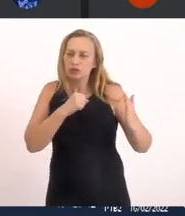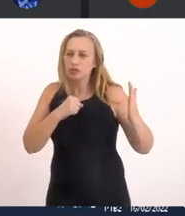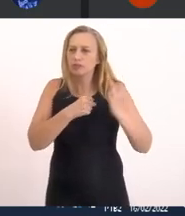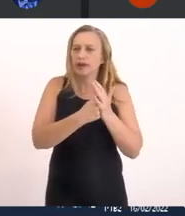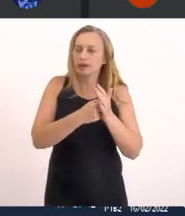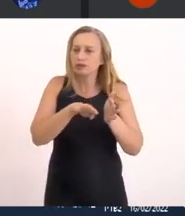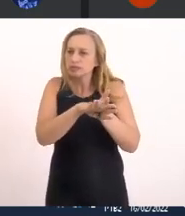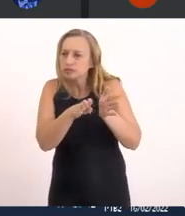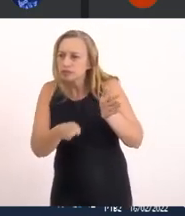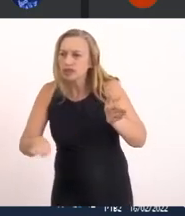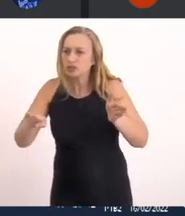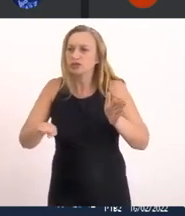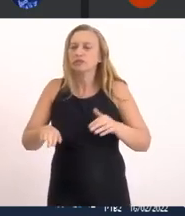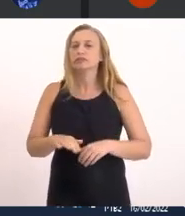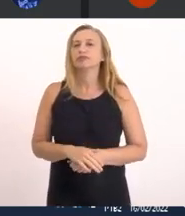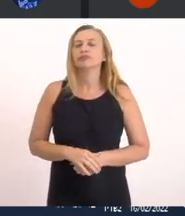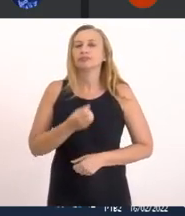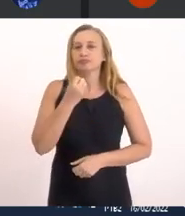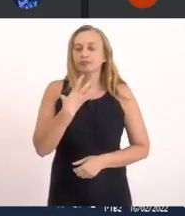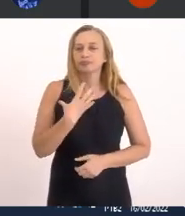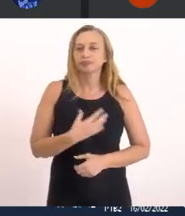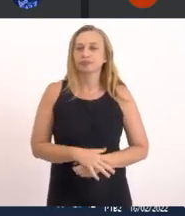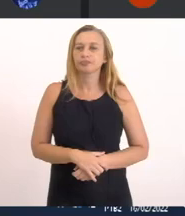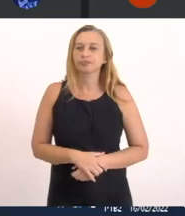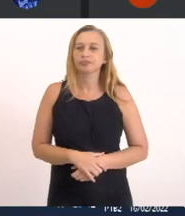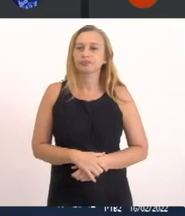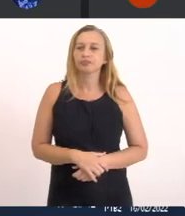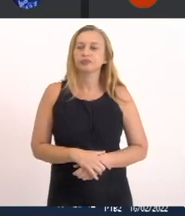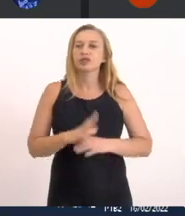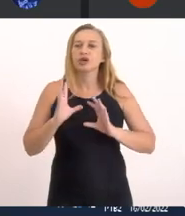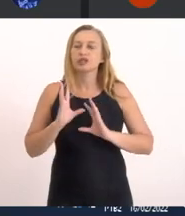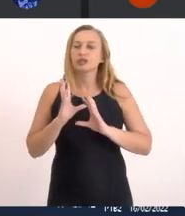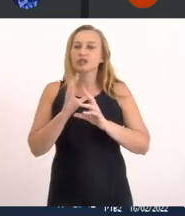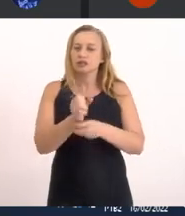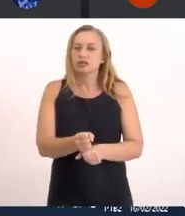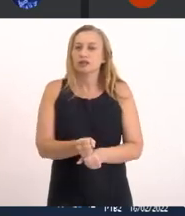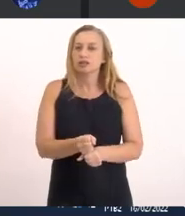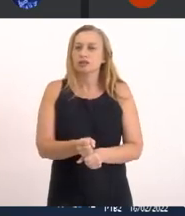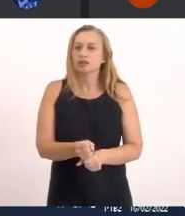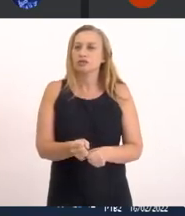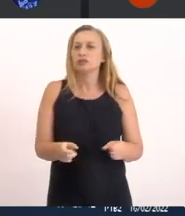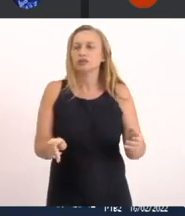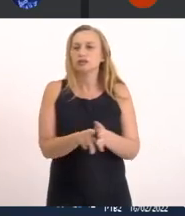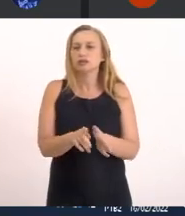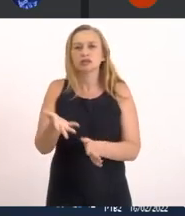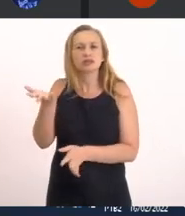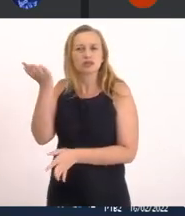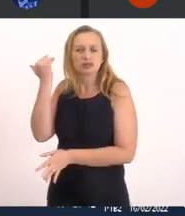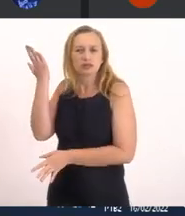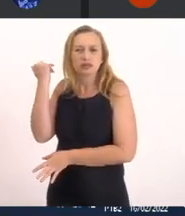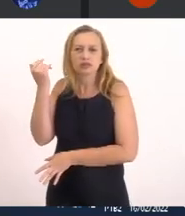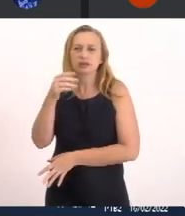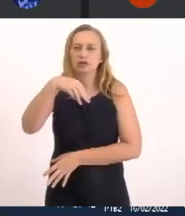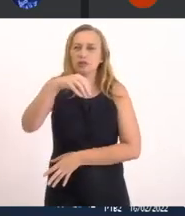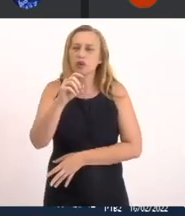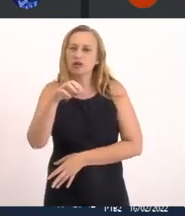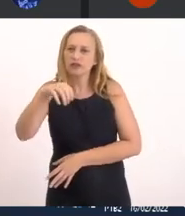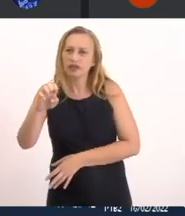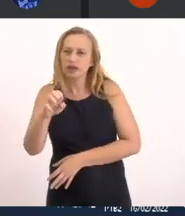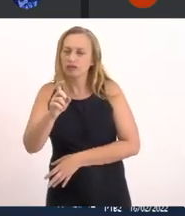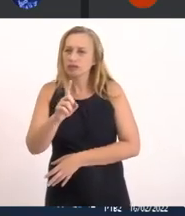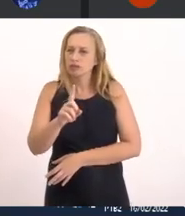ondas Bom E a cerveja Concluiu esse projeto Naquela época E o mole Não resistiu